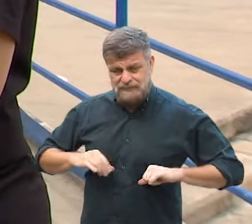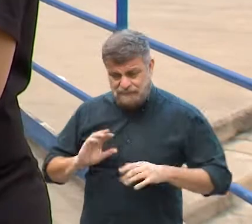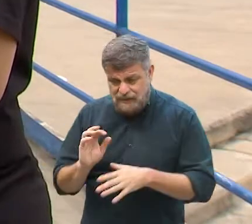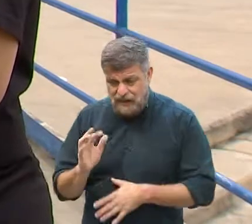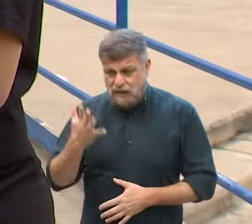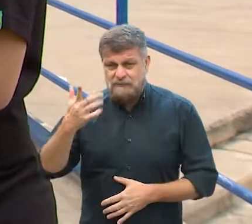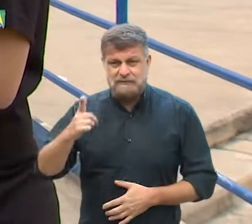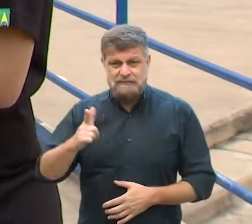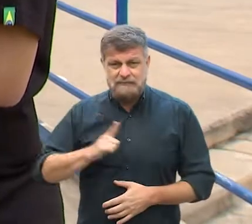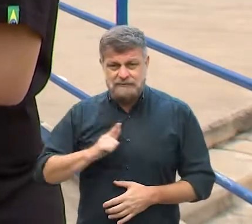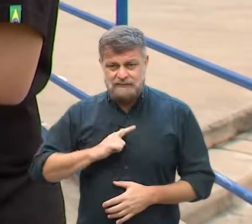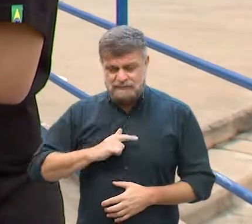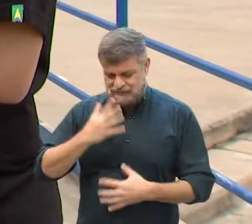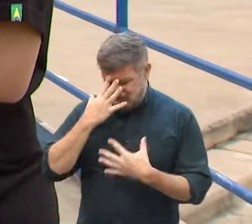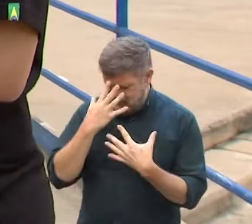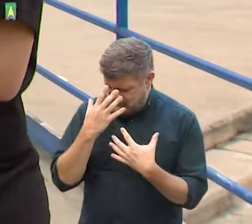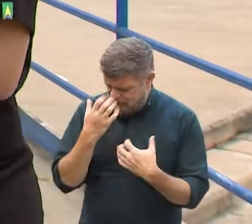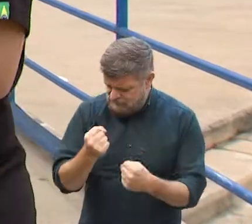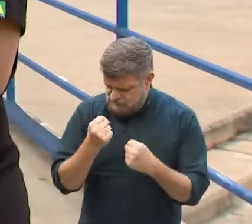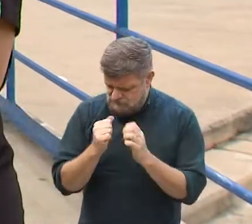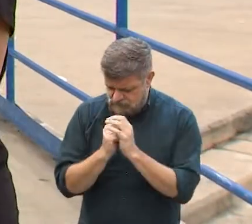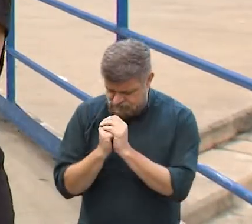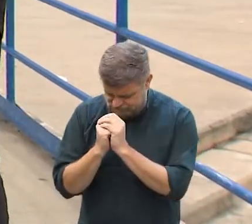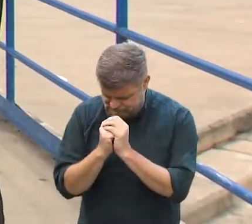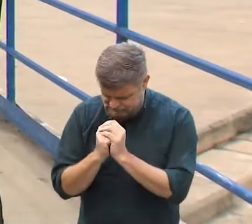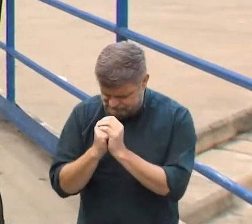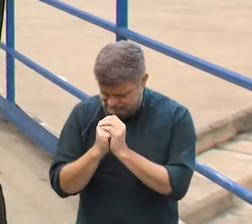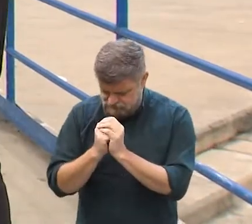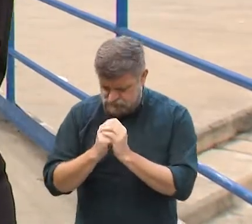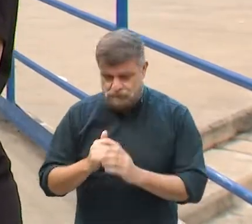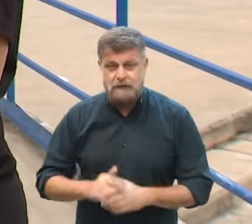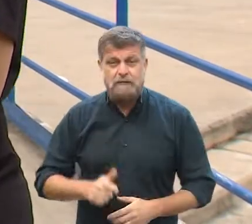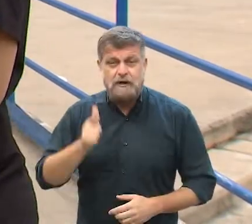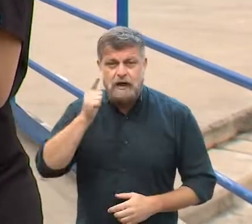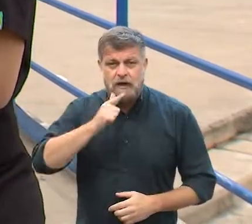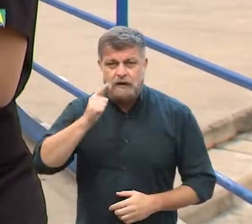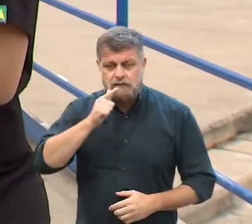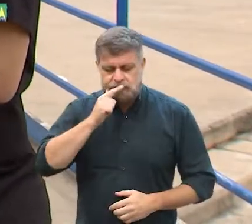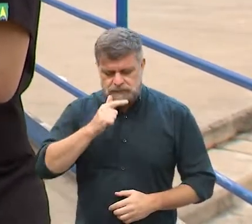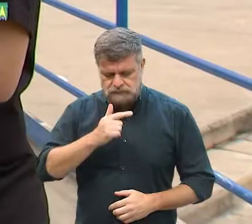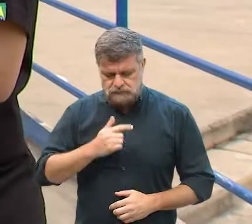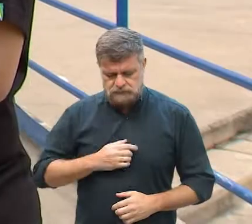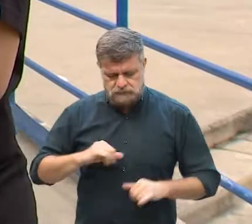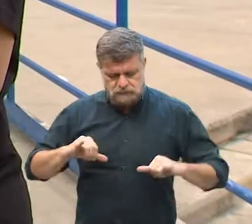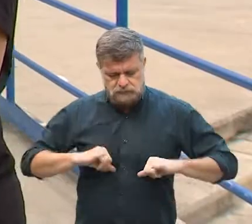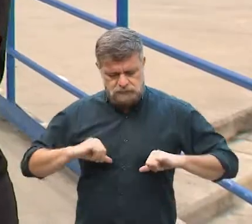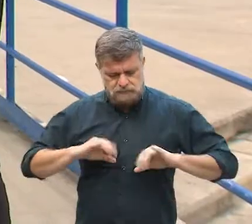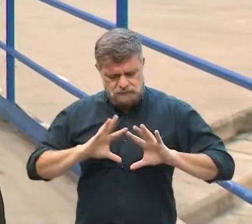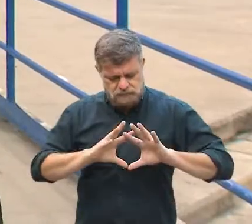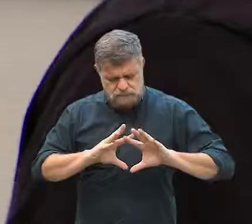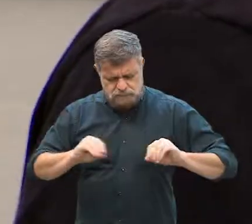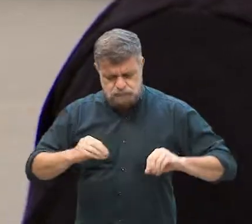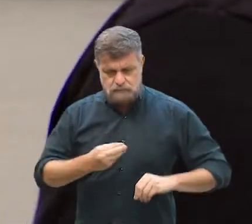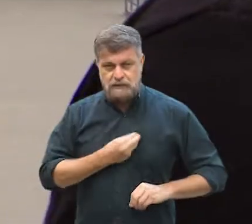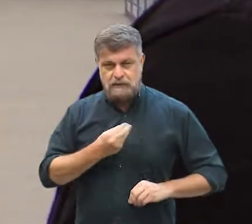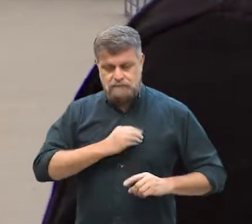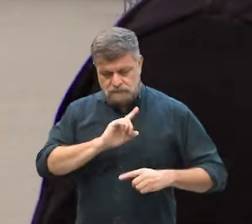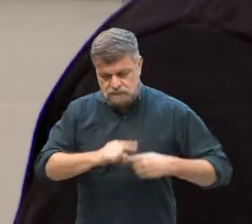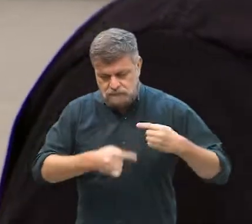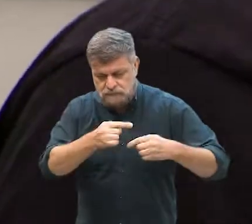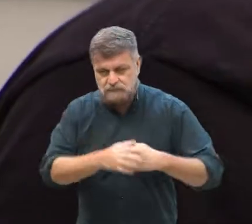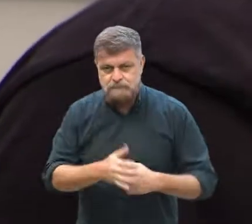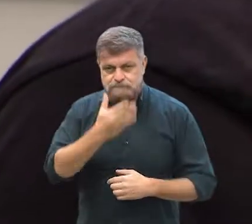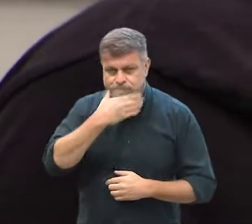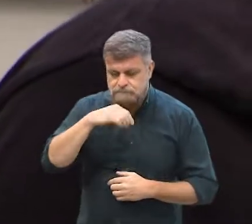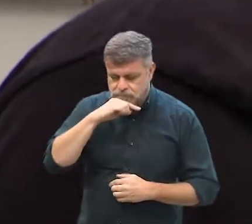eles se apegam à fé e às orações para cicatrizar as feridas e dar um novo sentido à vida. Pai nosso que